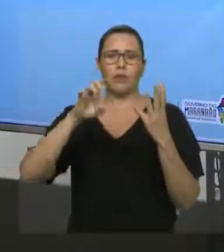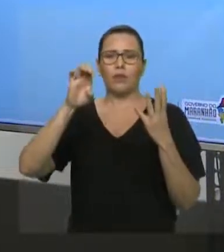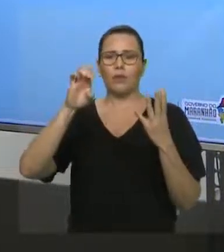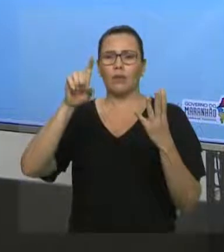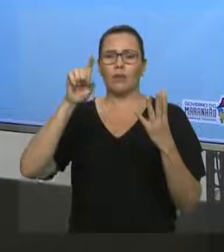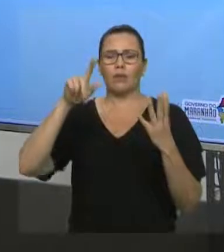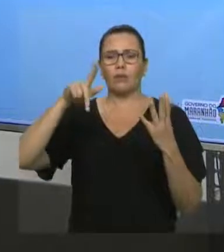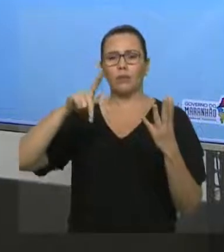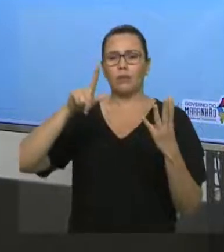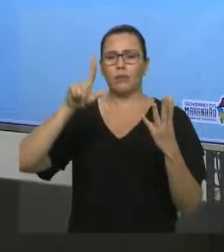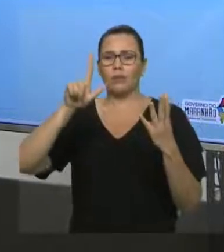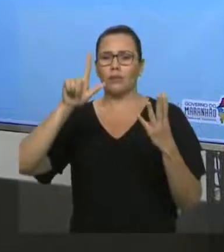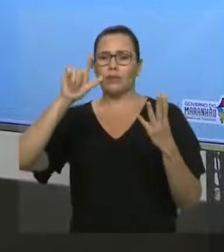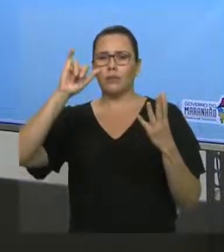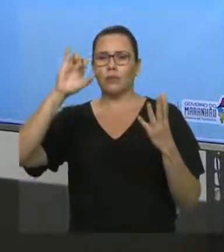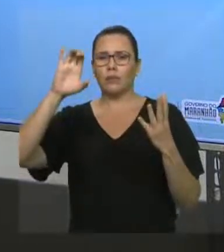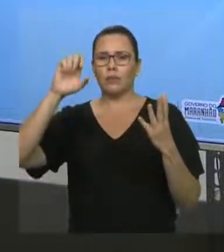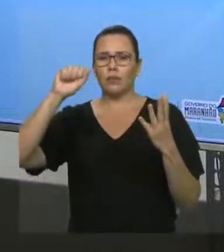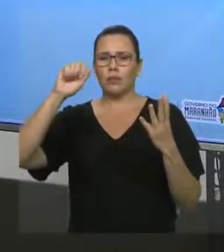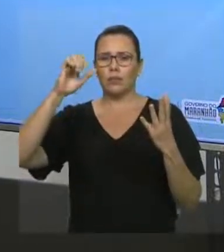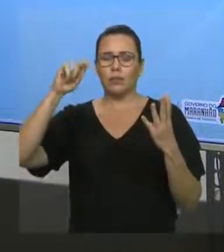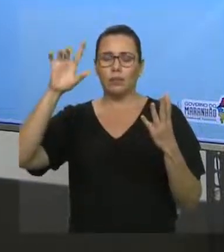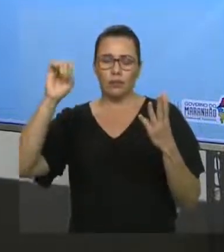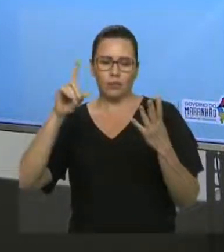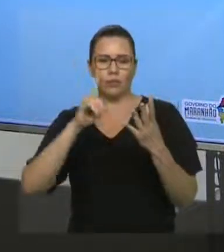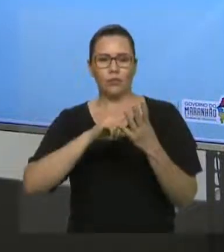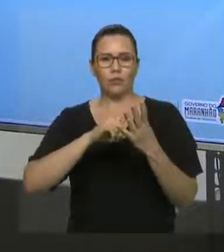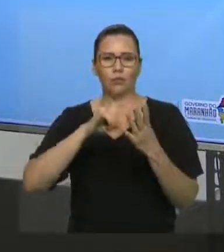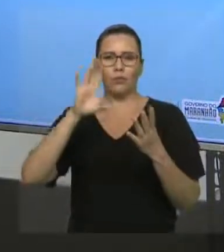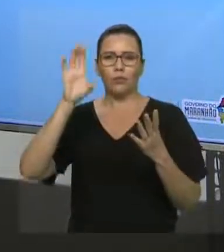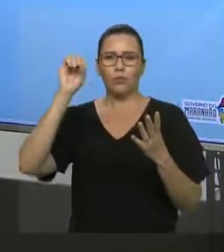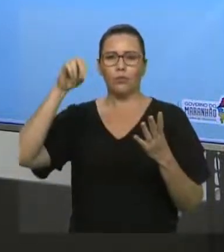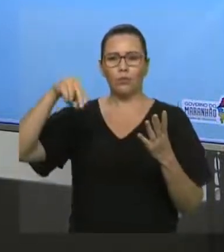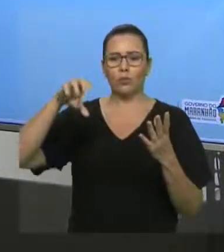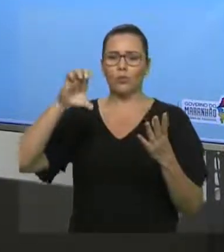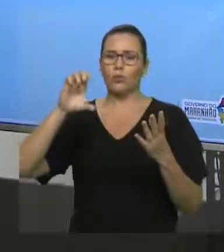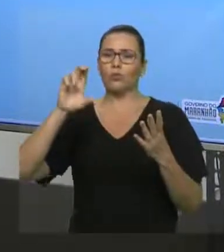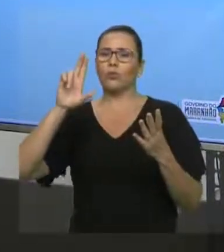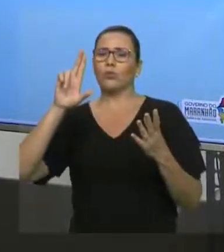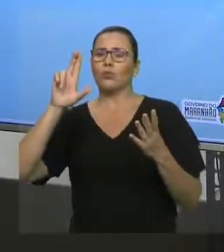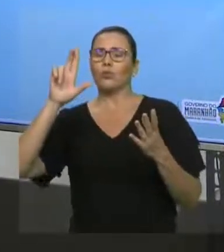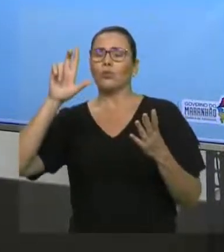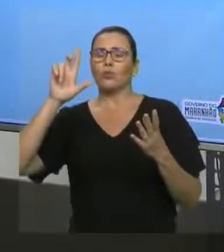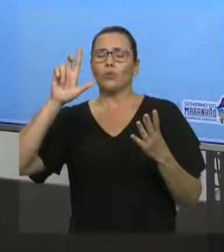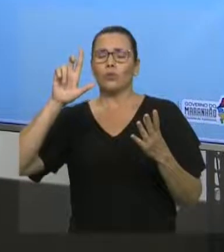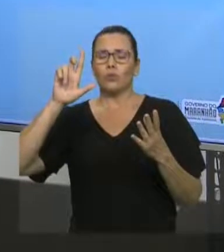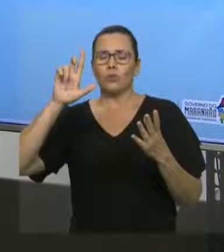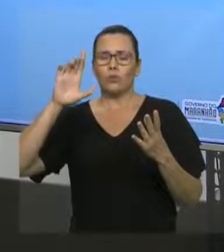expressas pelas orações coordenadas. Vamos repetir? Adição.